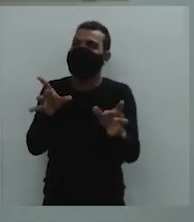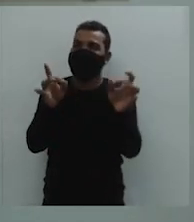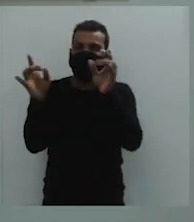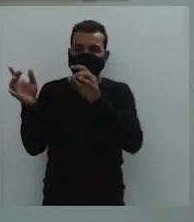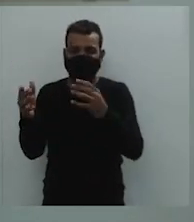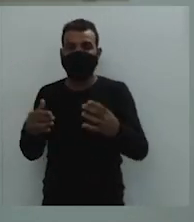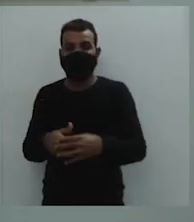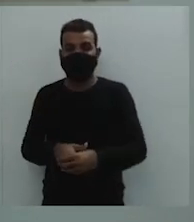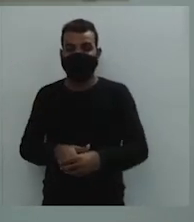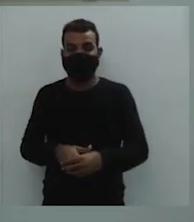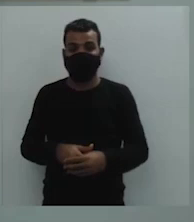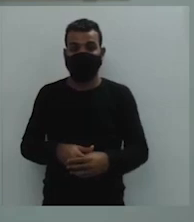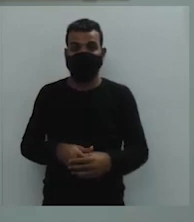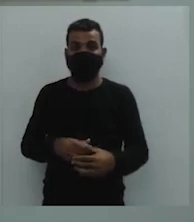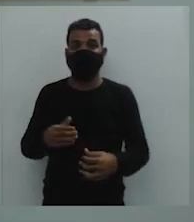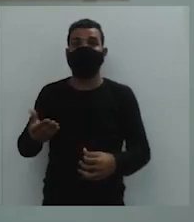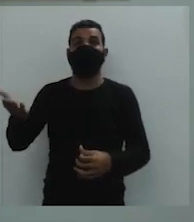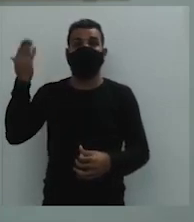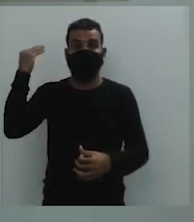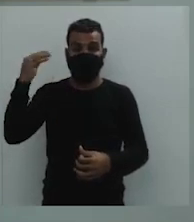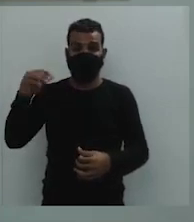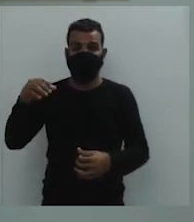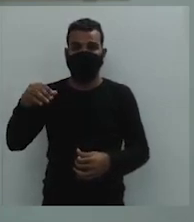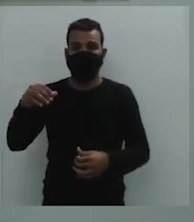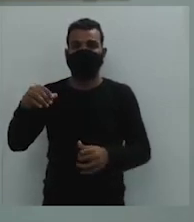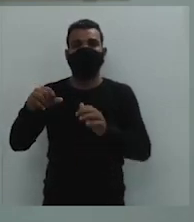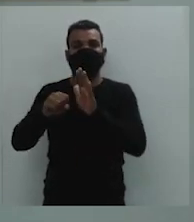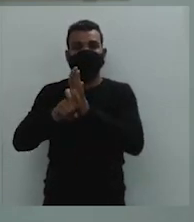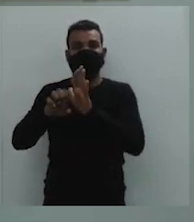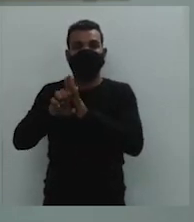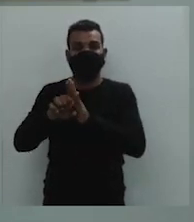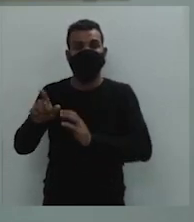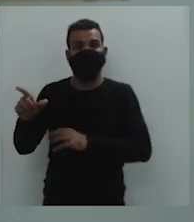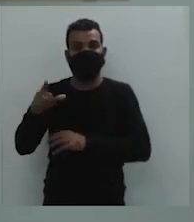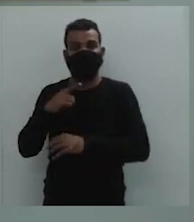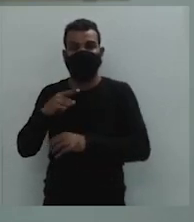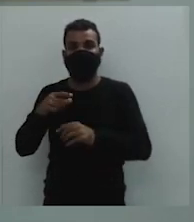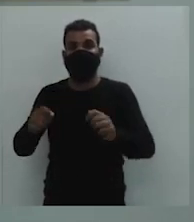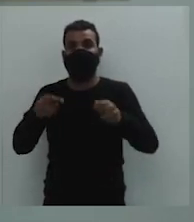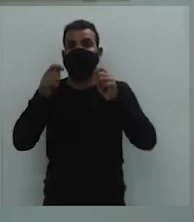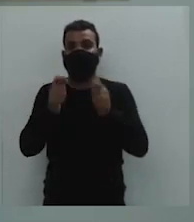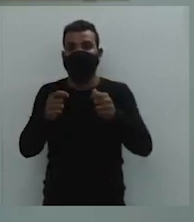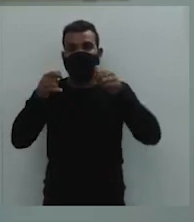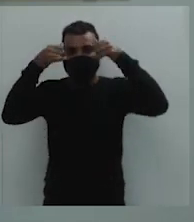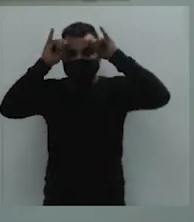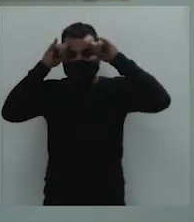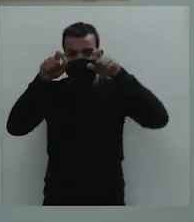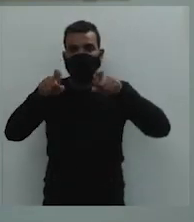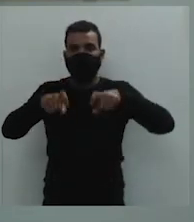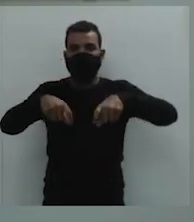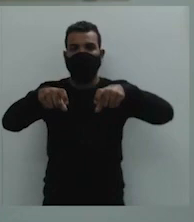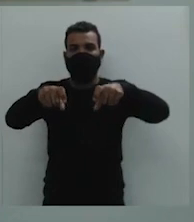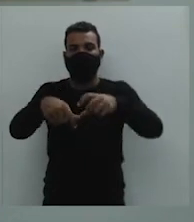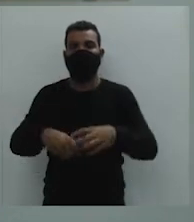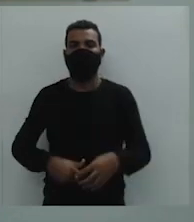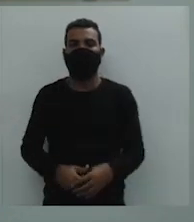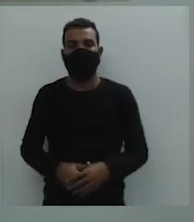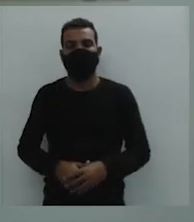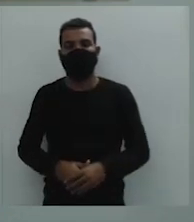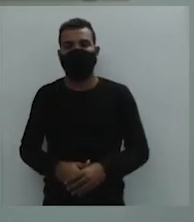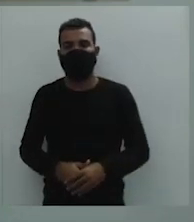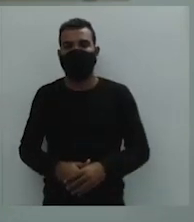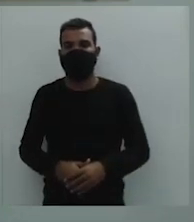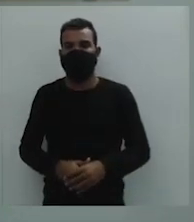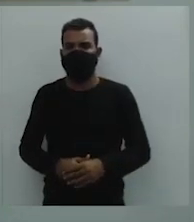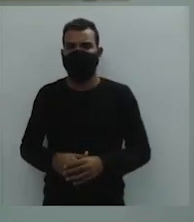naquela época do século XVIII, eram através das mulas, eram através dos cavalos, certo? Que eles